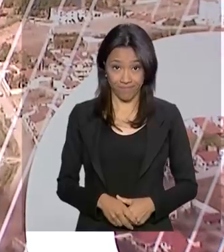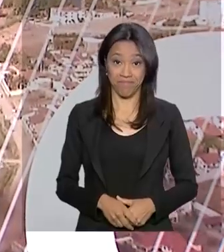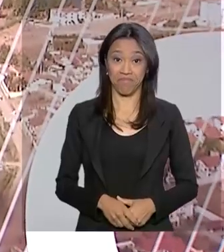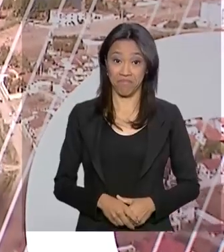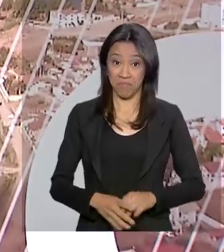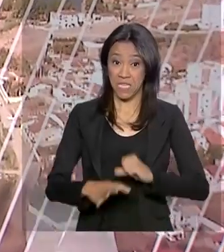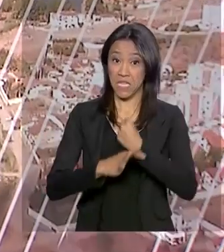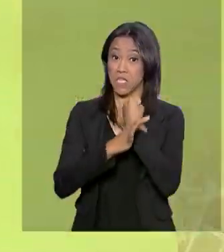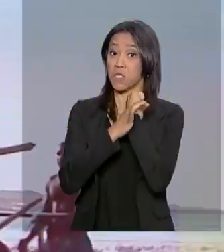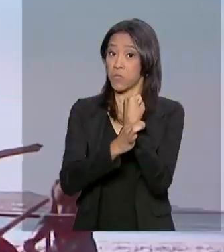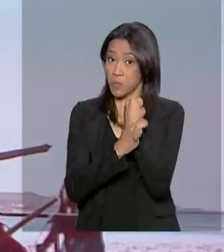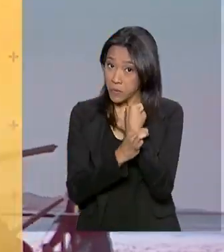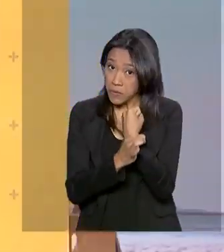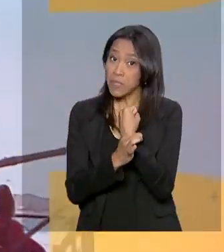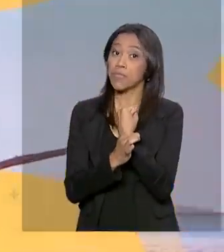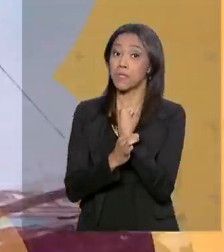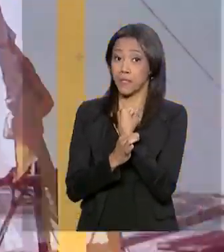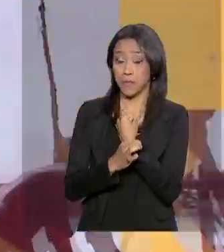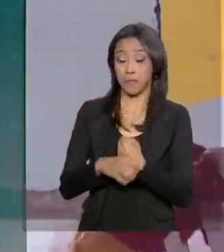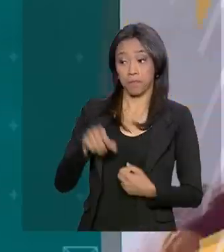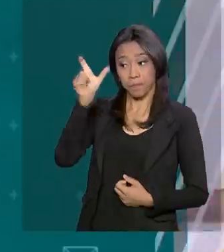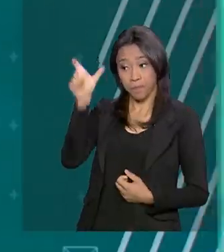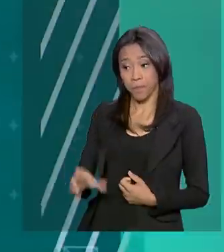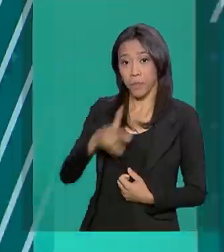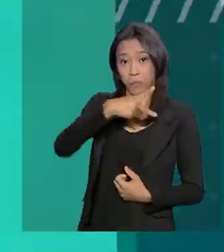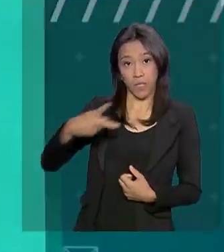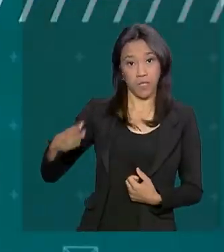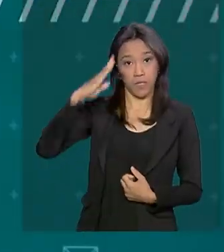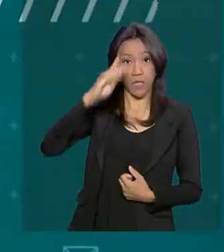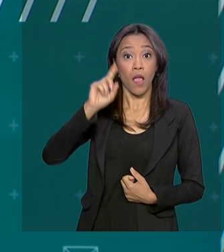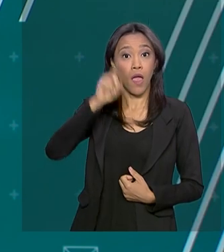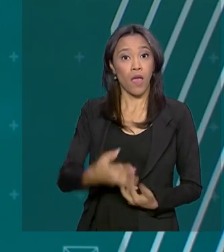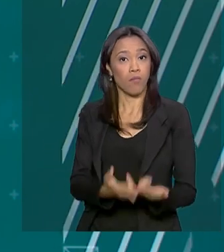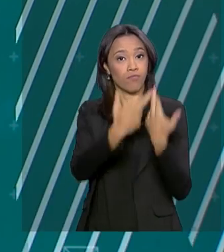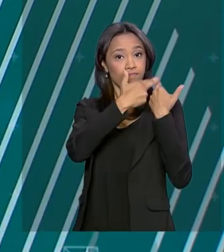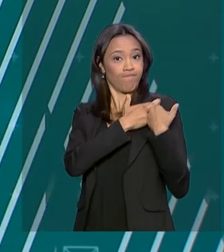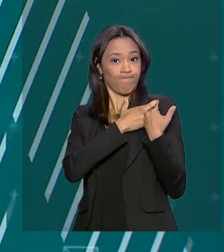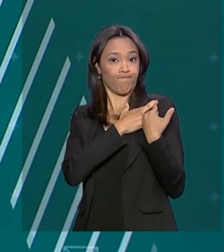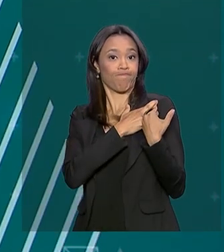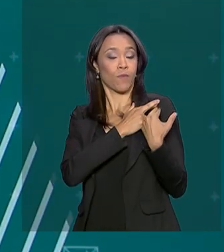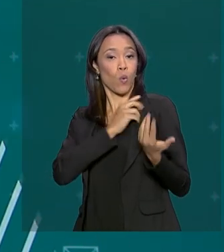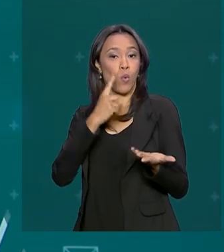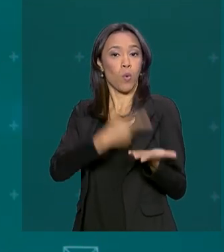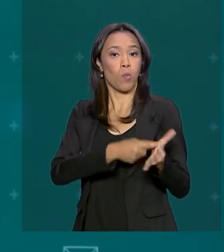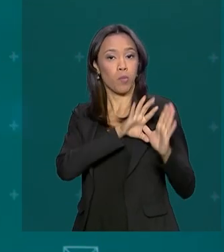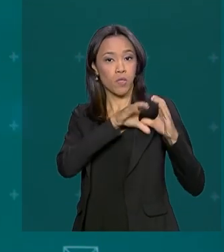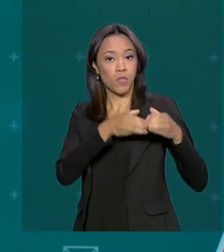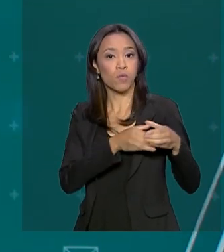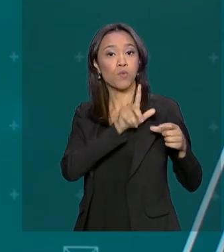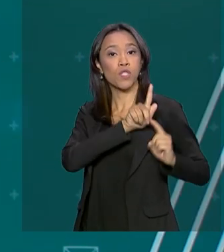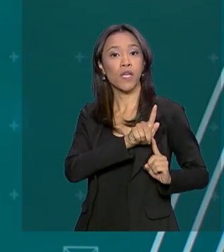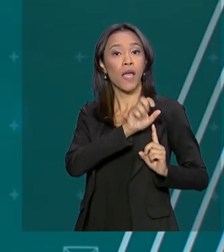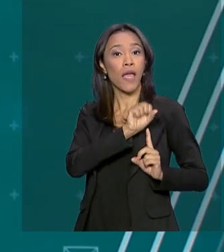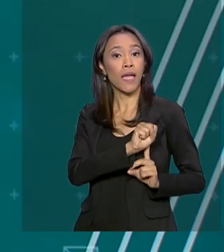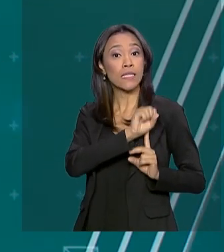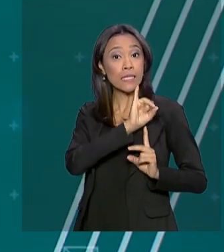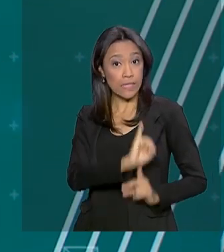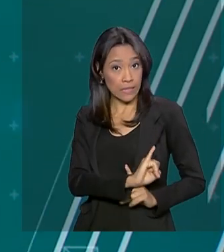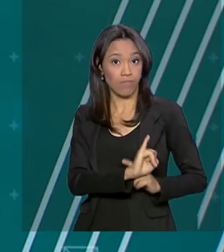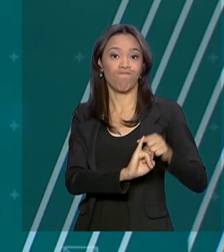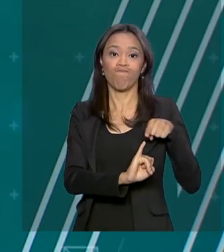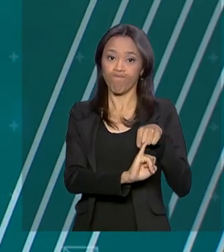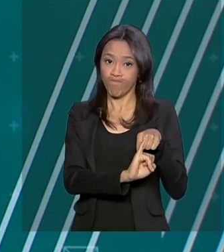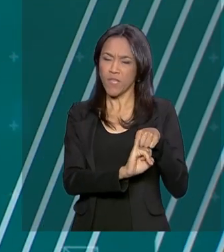Garantir a segurança do presidente da república é a tarefa do gabinete de segurança institucional, o GSI.